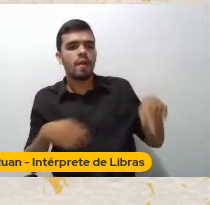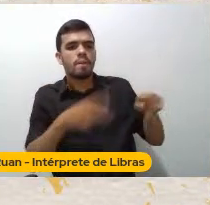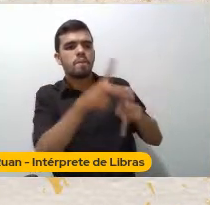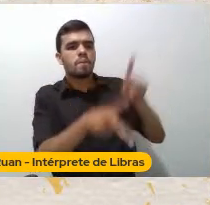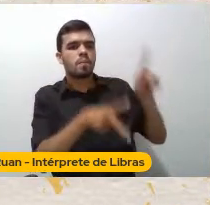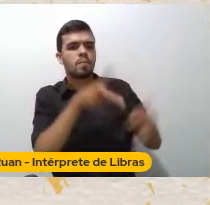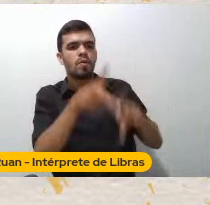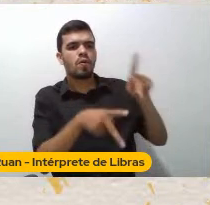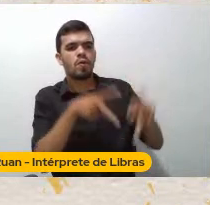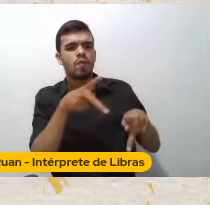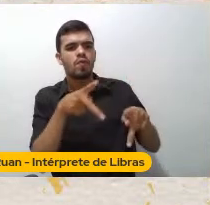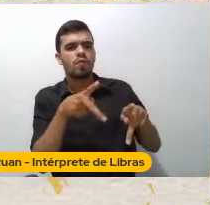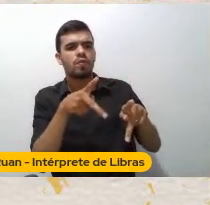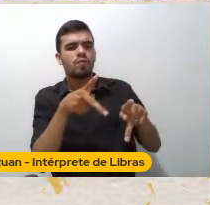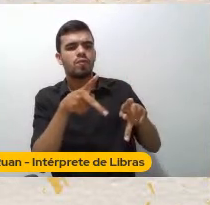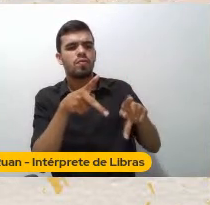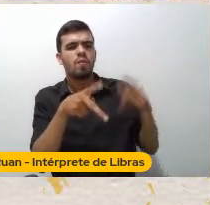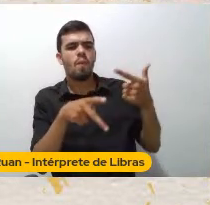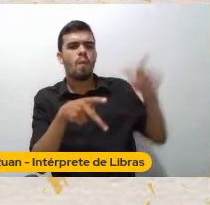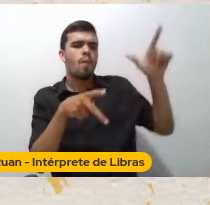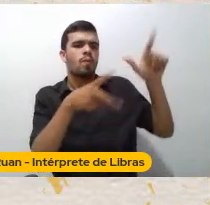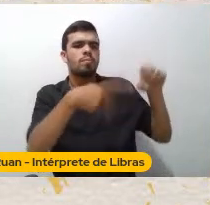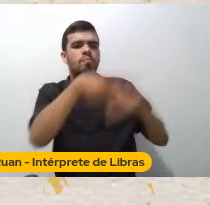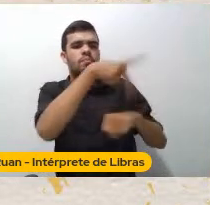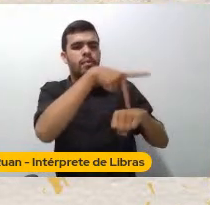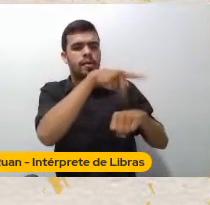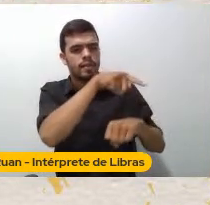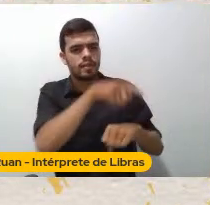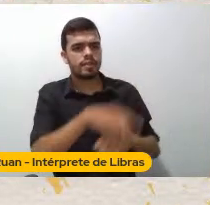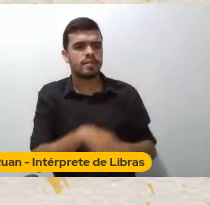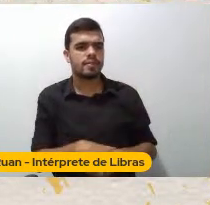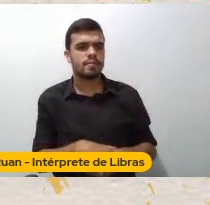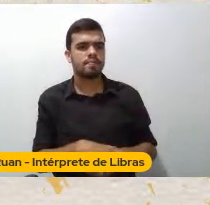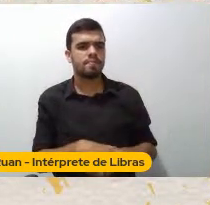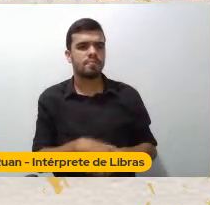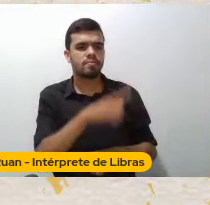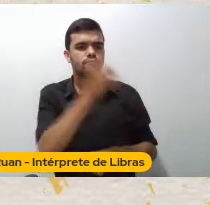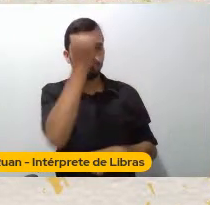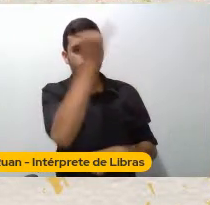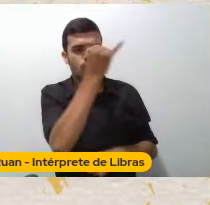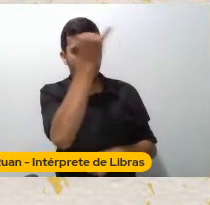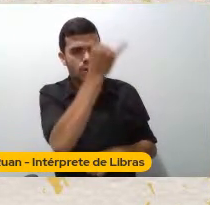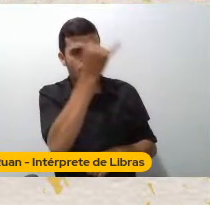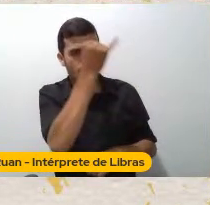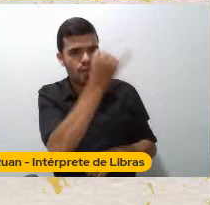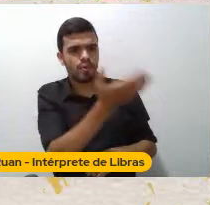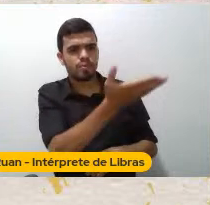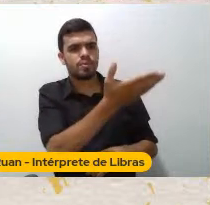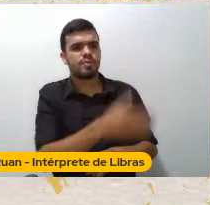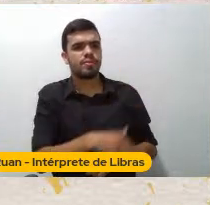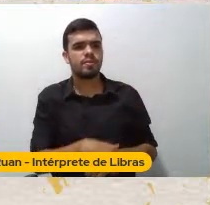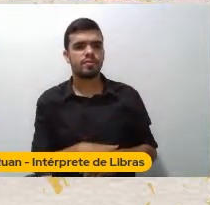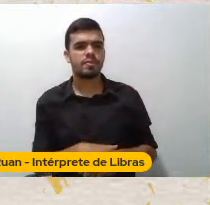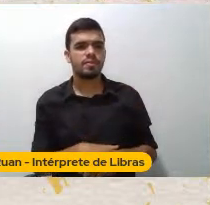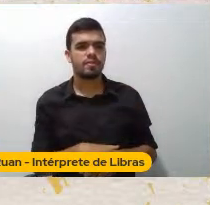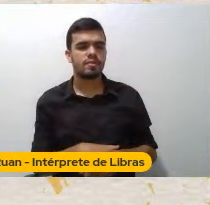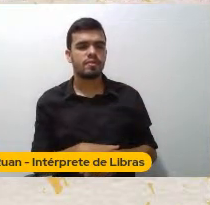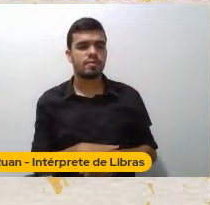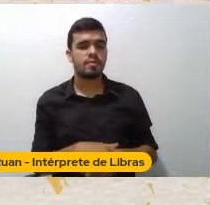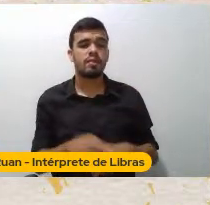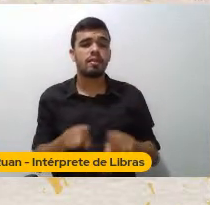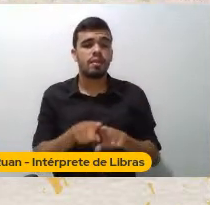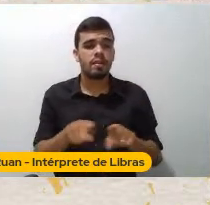Como um infantilizado Um parvo Um imbecil Vai trazer as mulheres